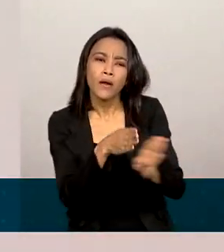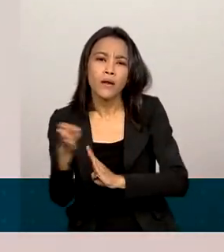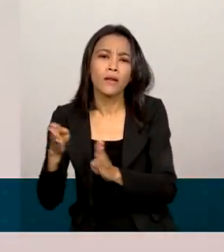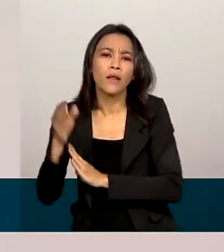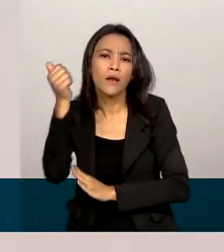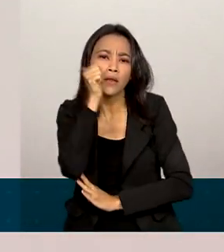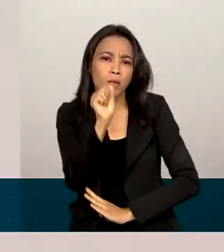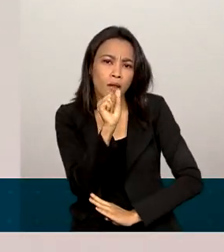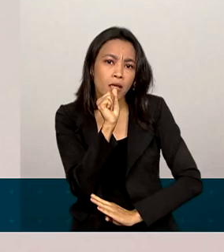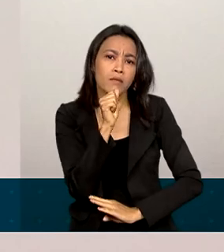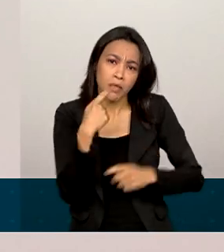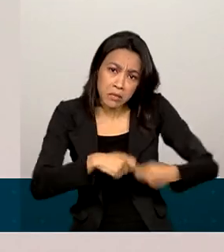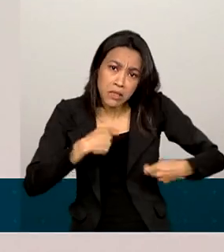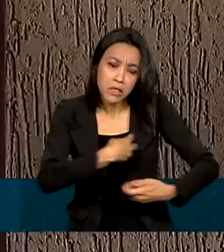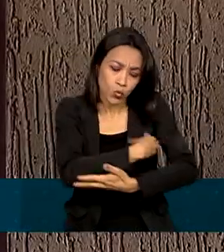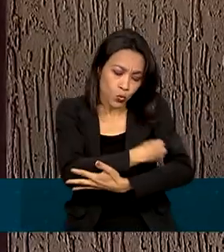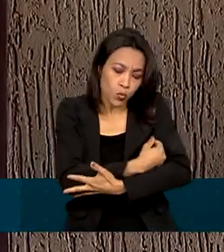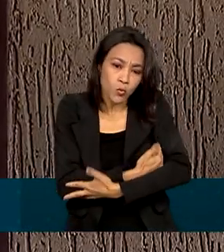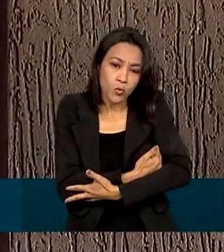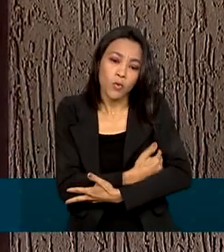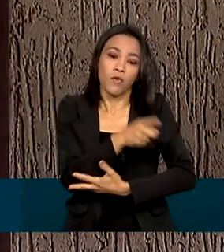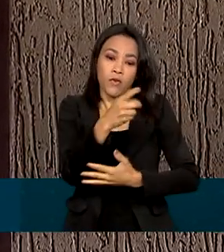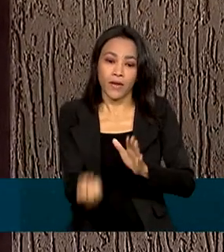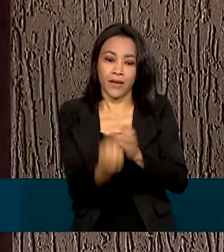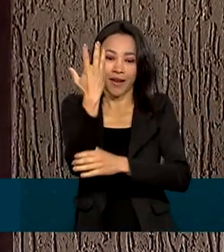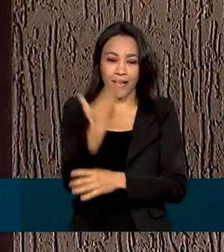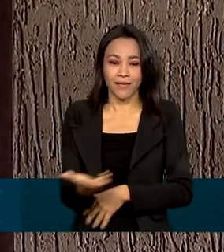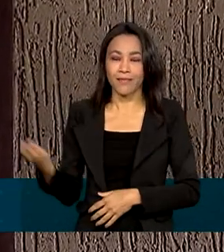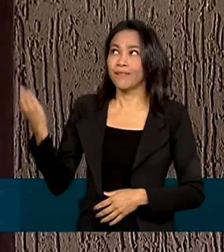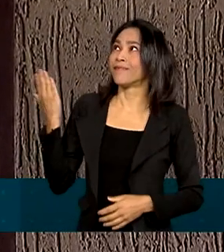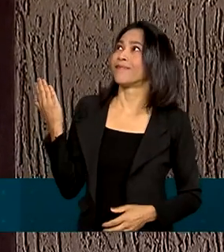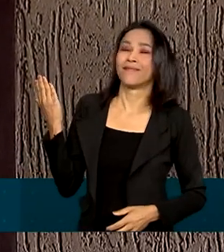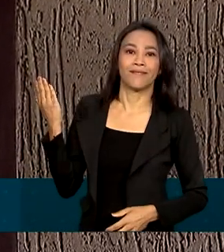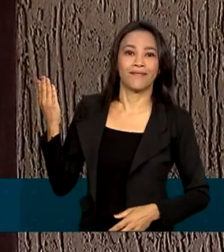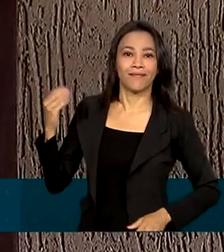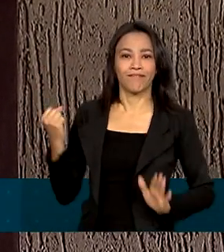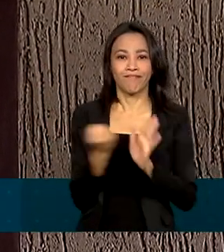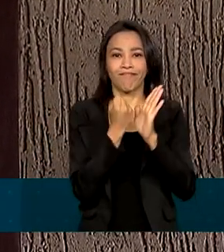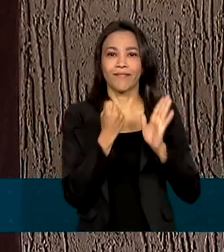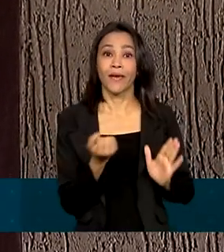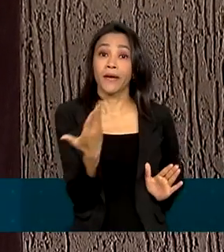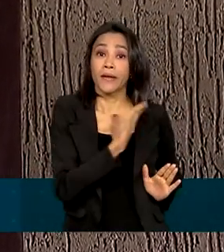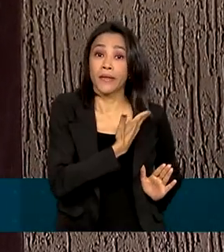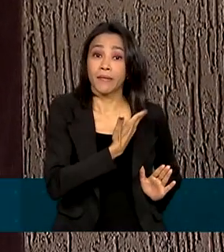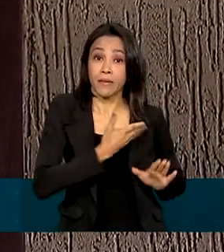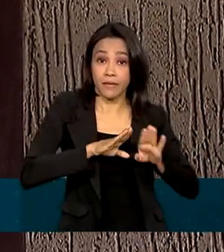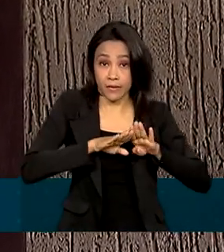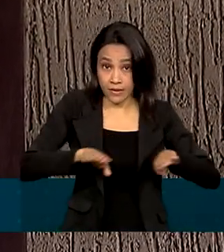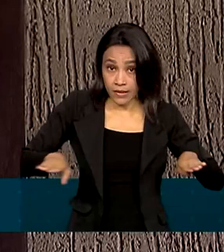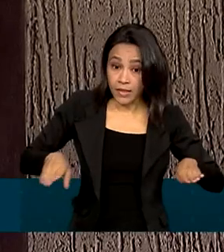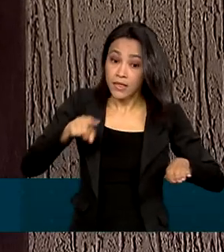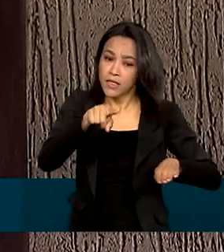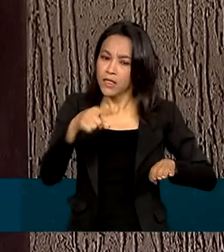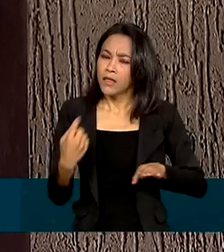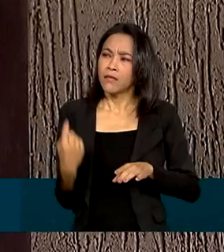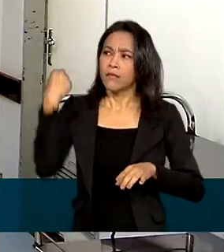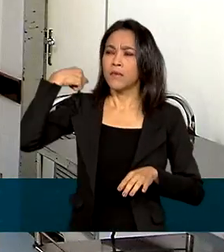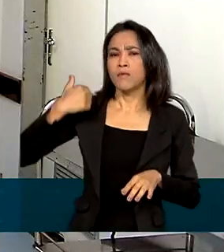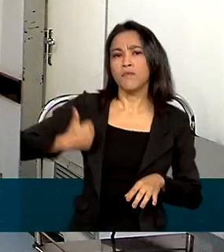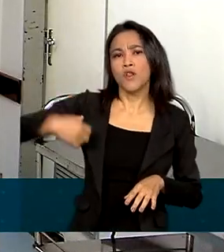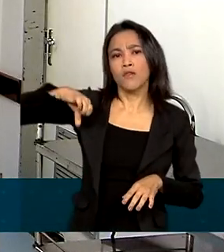mamar por mais tempo, foi criado o selo Hospital Amigo da Criança. A iniciativa, desde 1992,